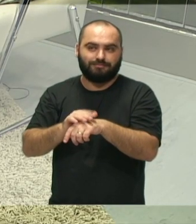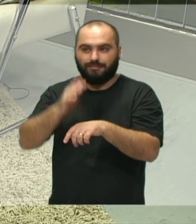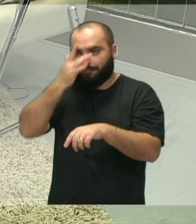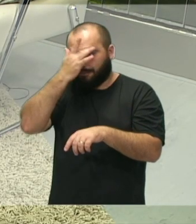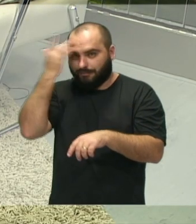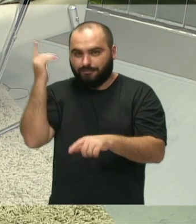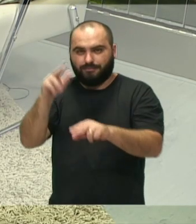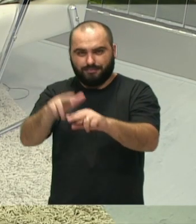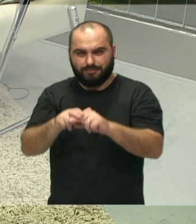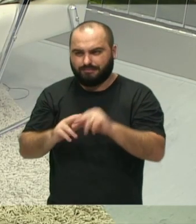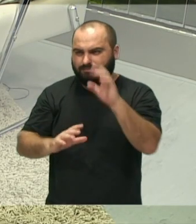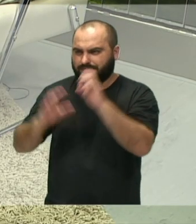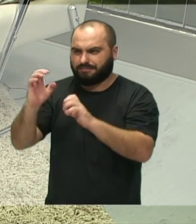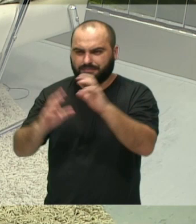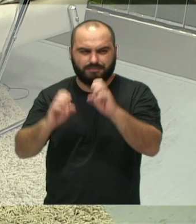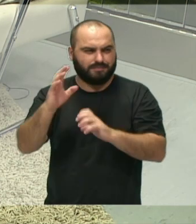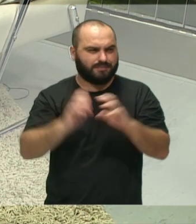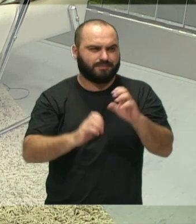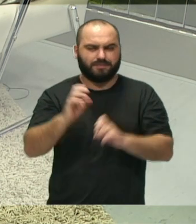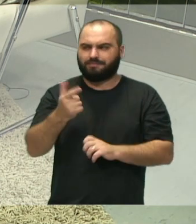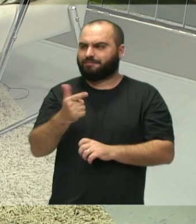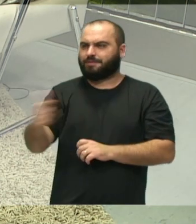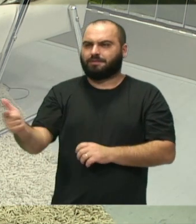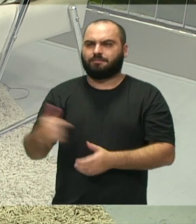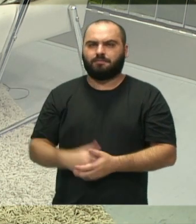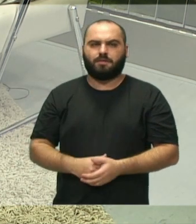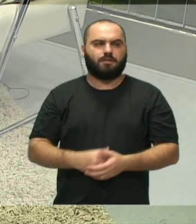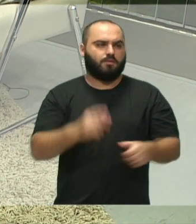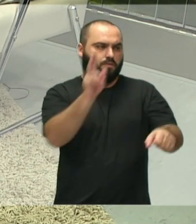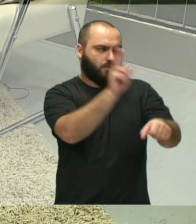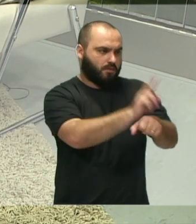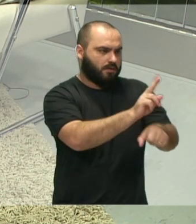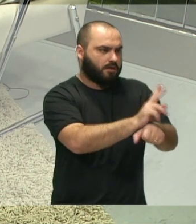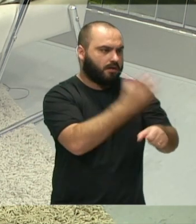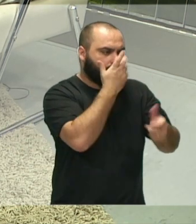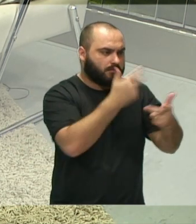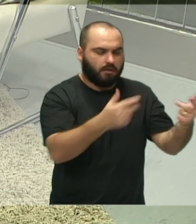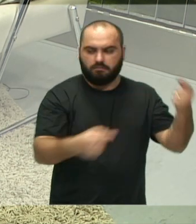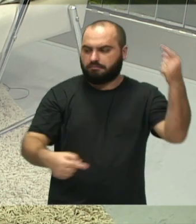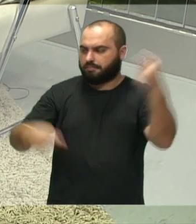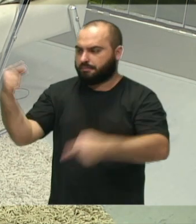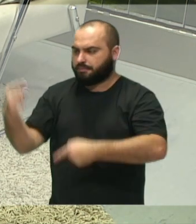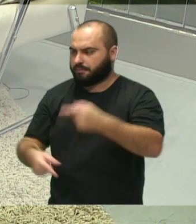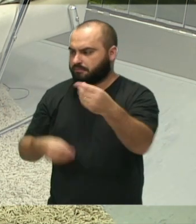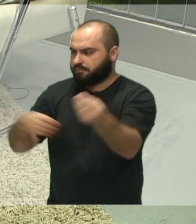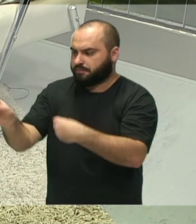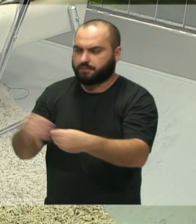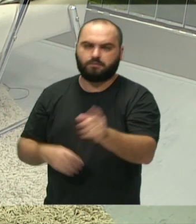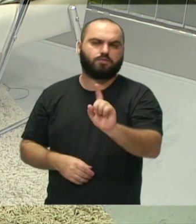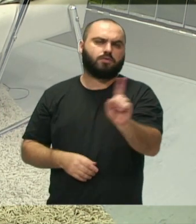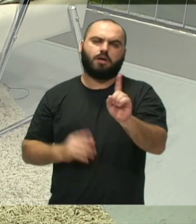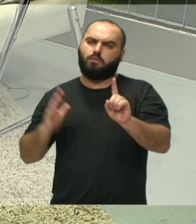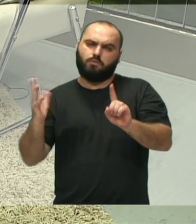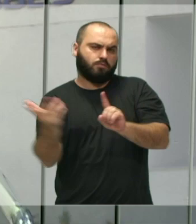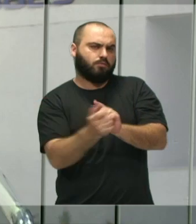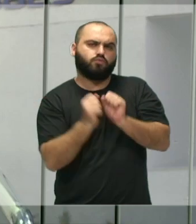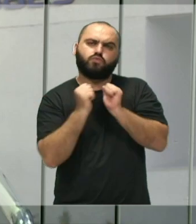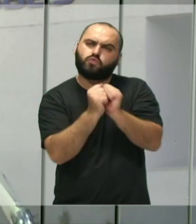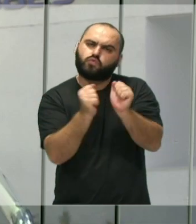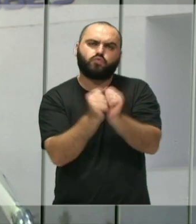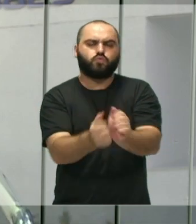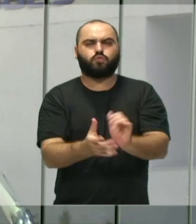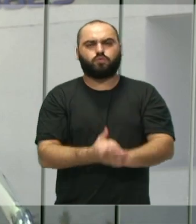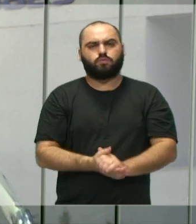essa briga de lados, para mim, ela não existe. Ah, protetoras e animais contra recicladores. Não. Está todo mundo junto nisso. Então, a gente tem